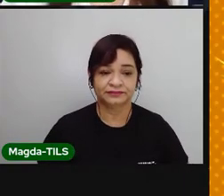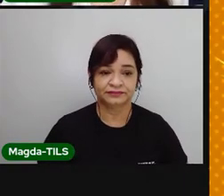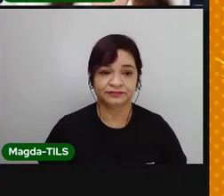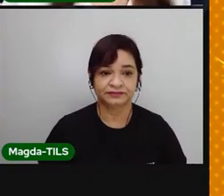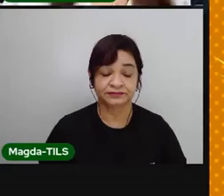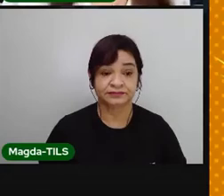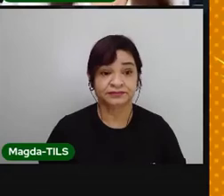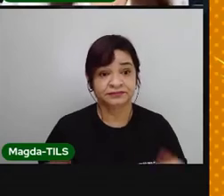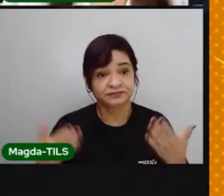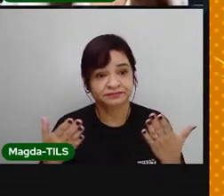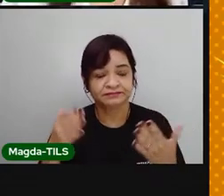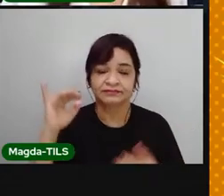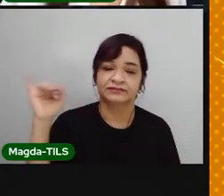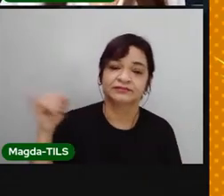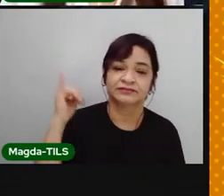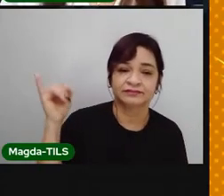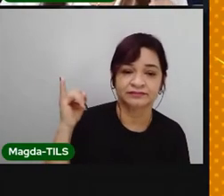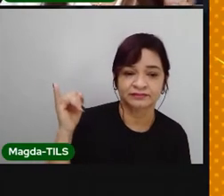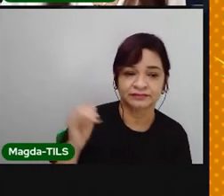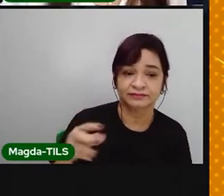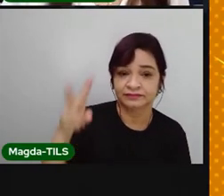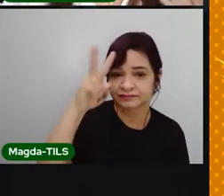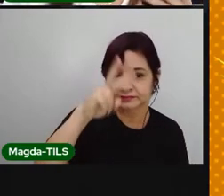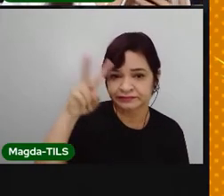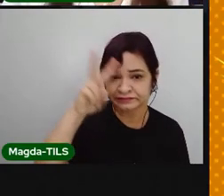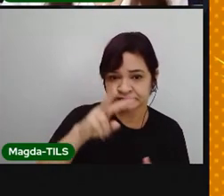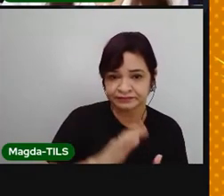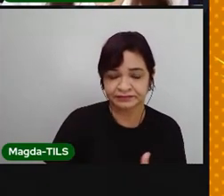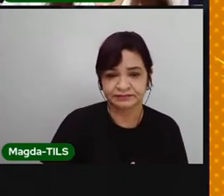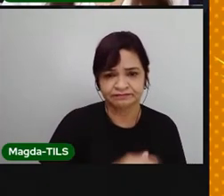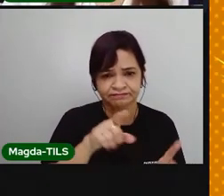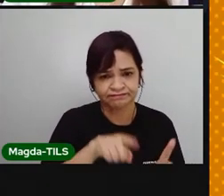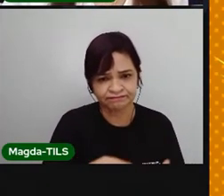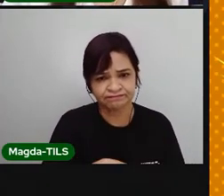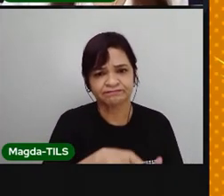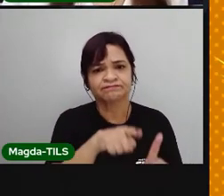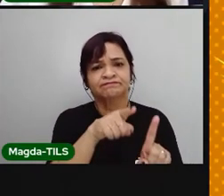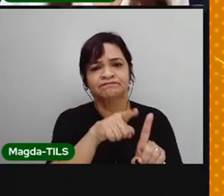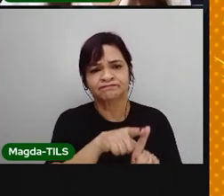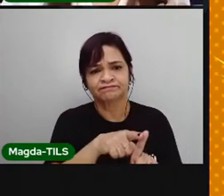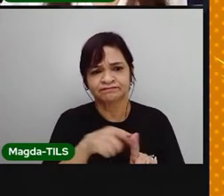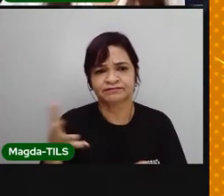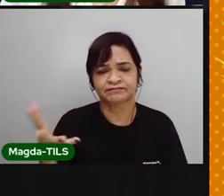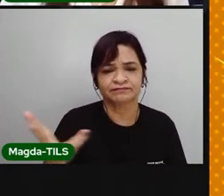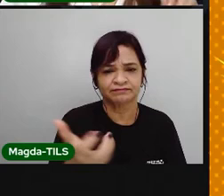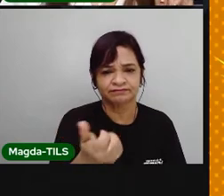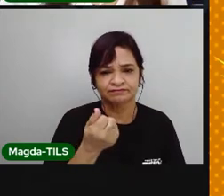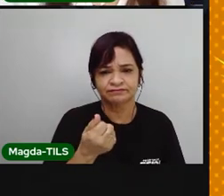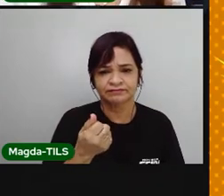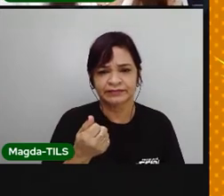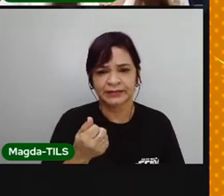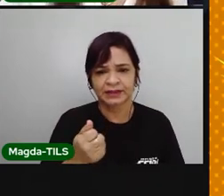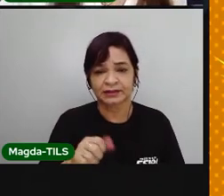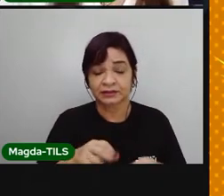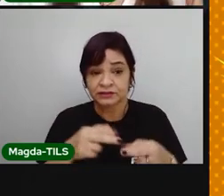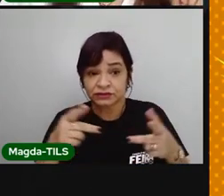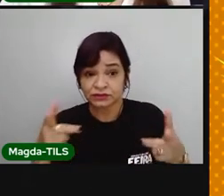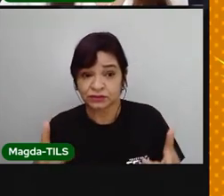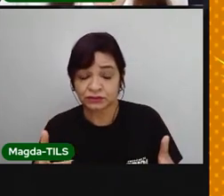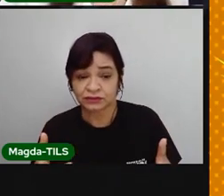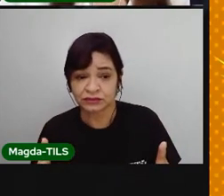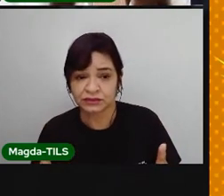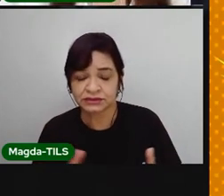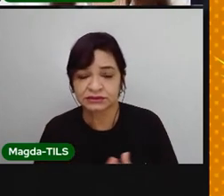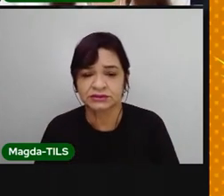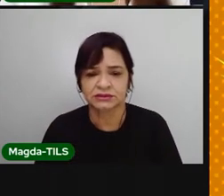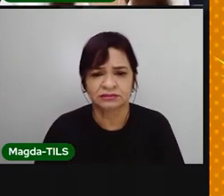Então, é importante a gente lembrar que o aquecimento global, ele é sim um fenômeno natural. Porém, as ações do ser humano é que